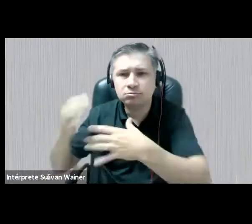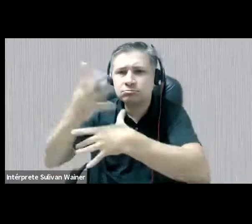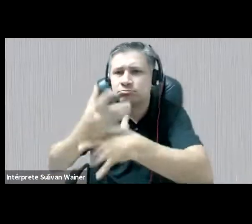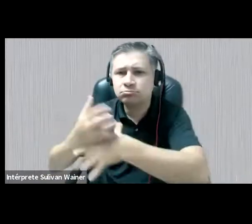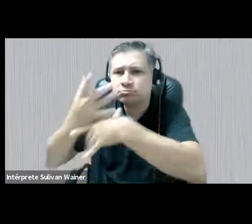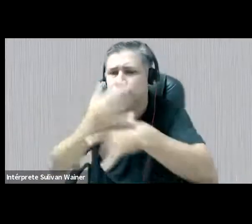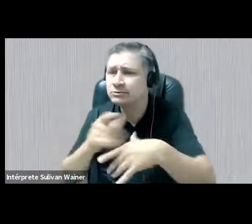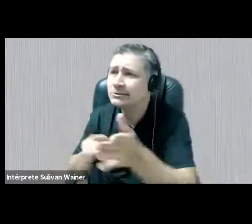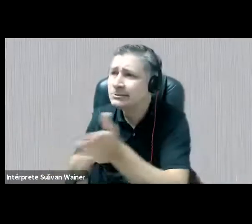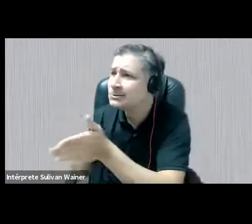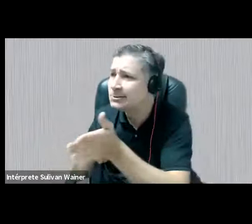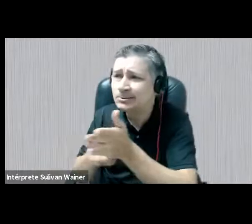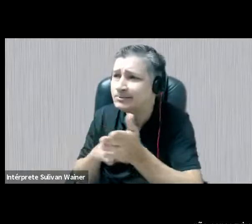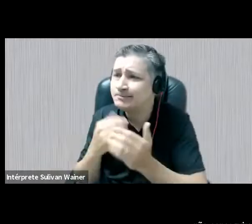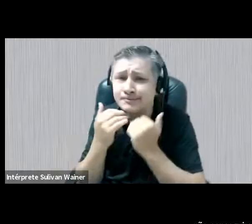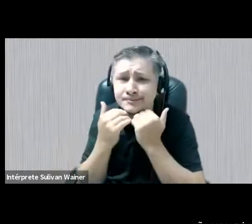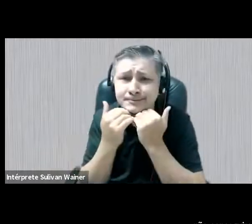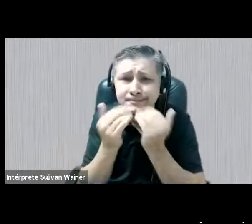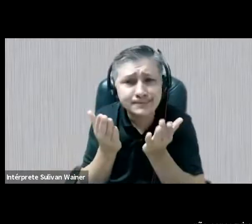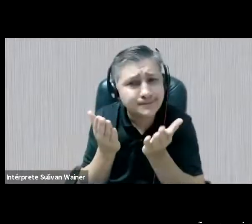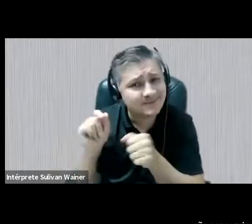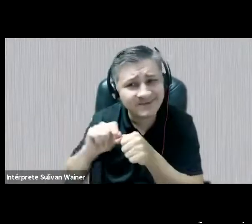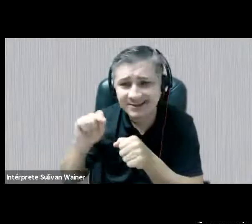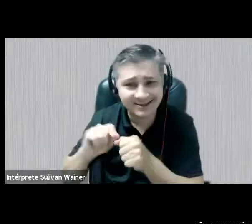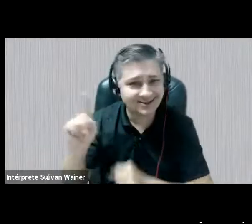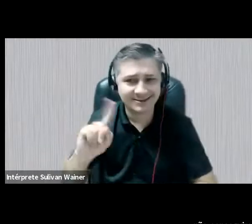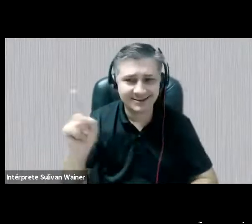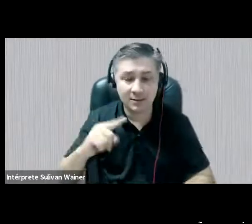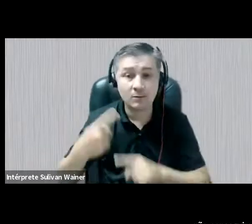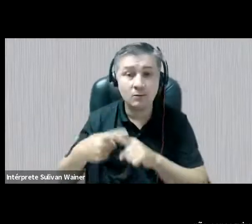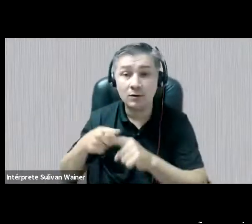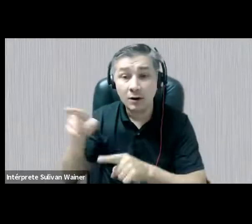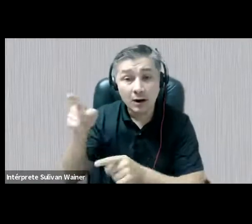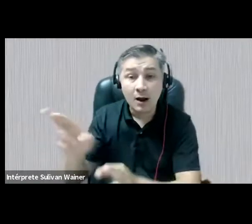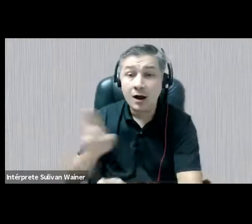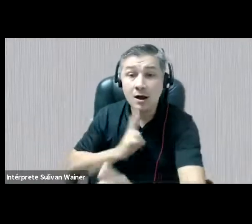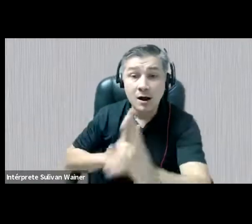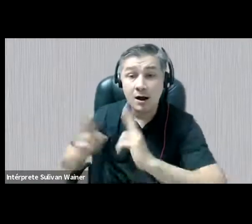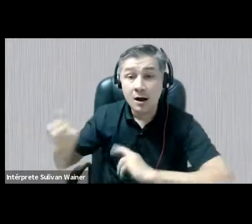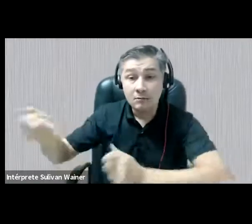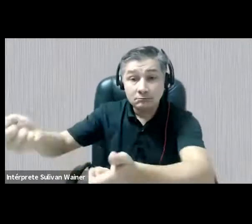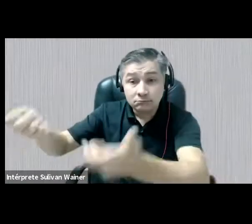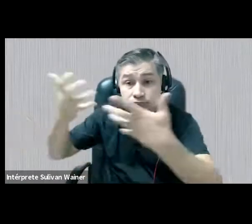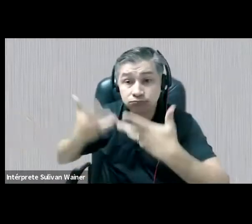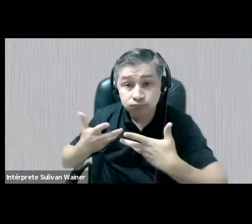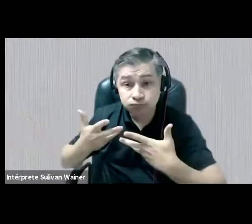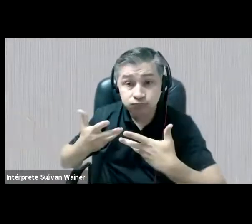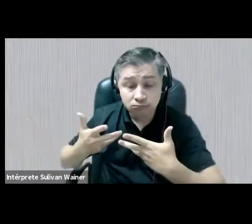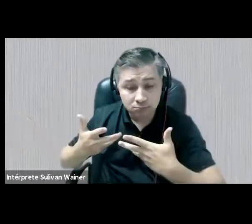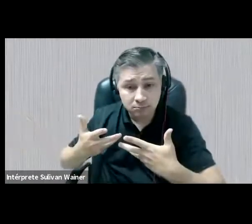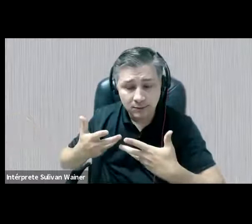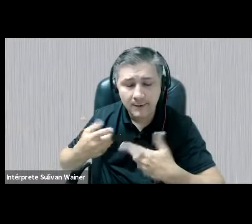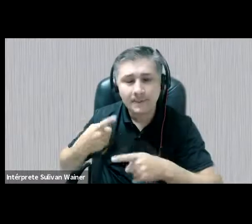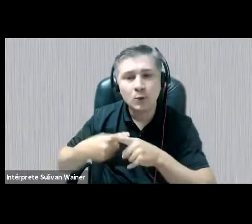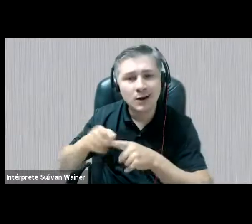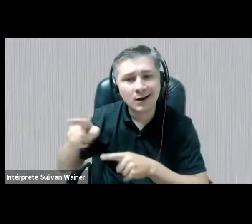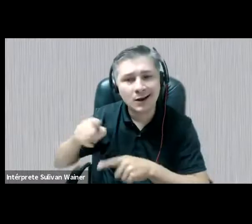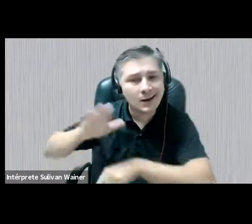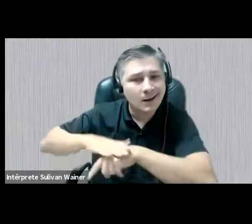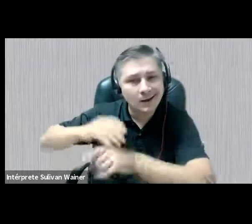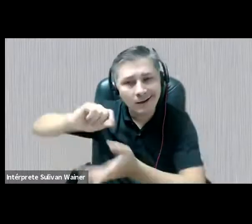não tivemos a devolutiva, então, dos termos de consentimento